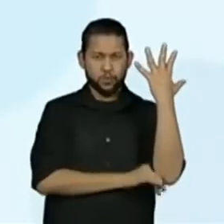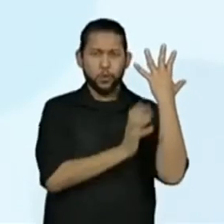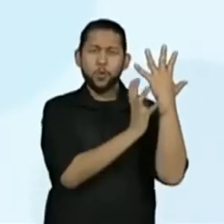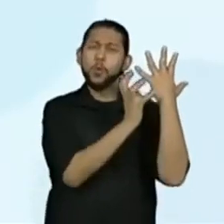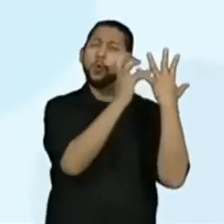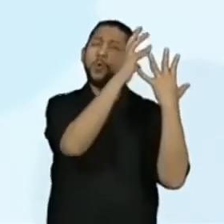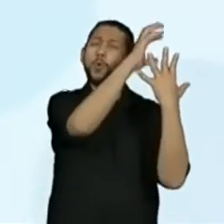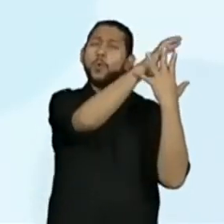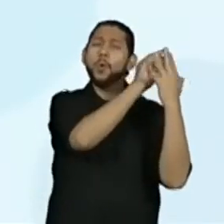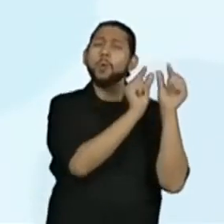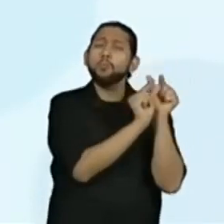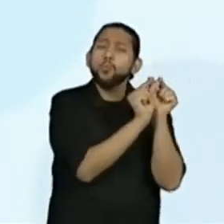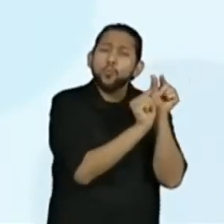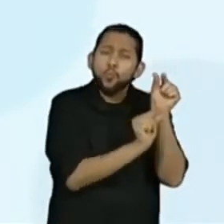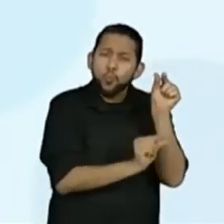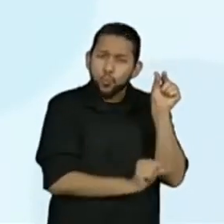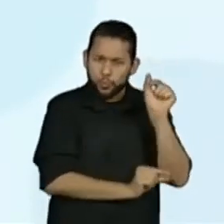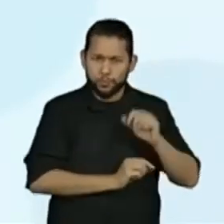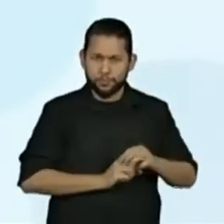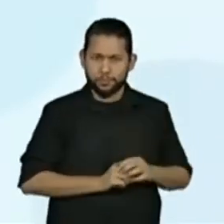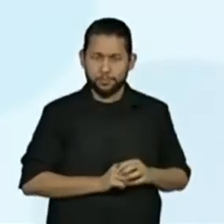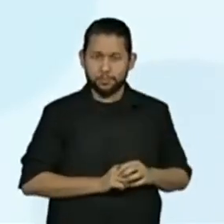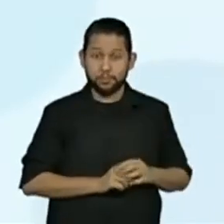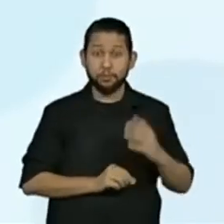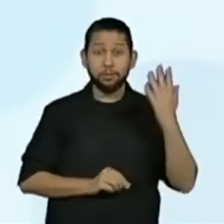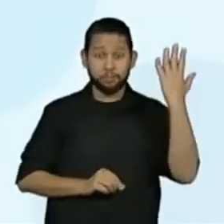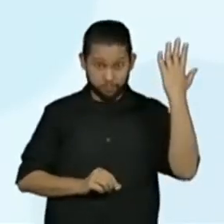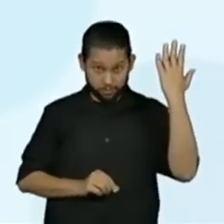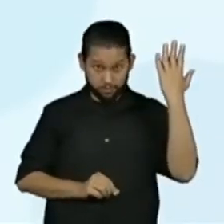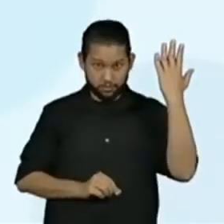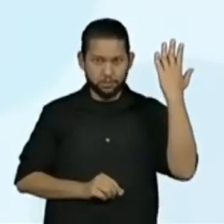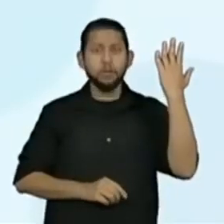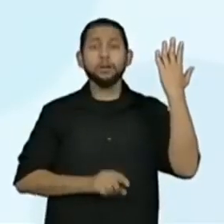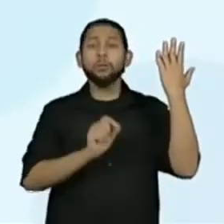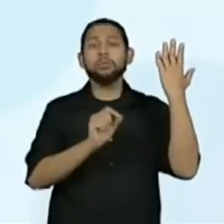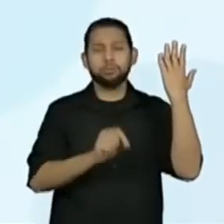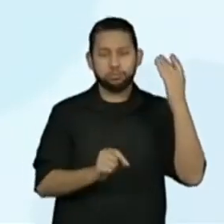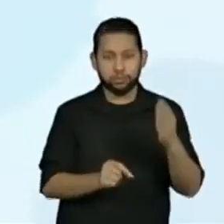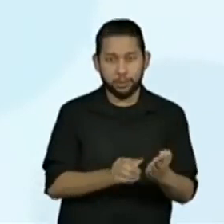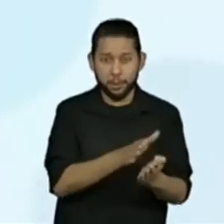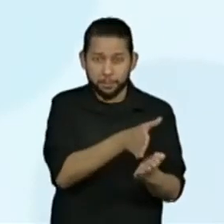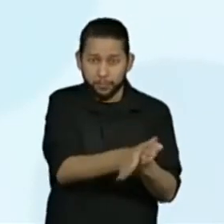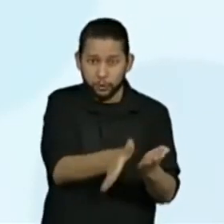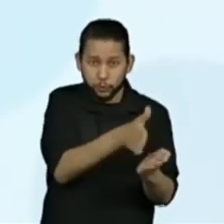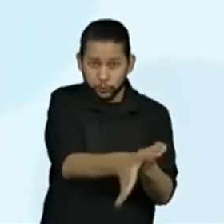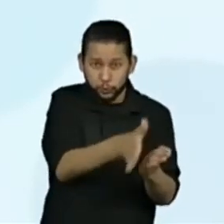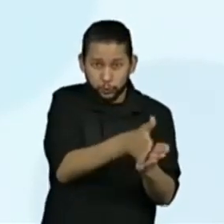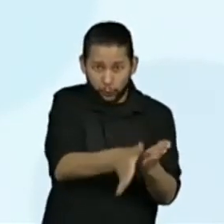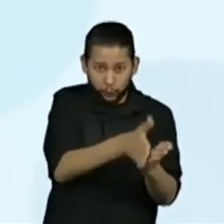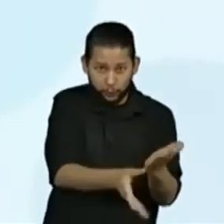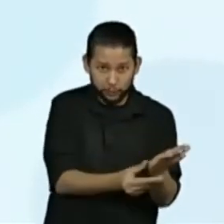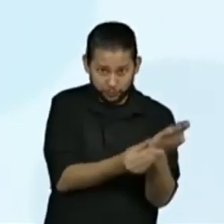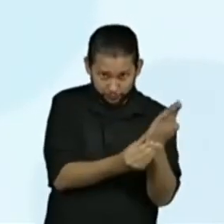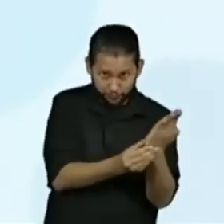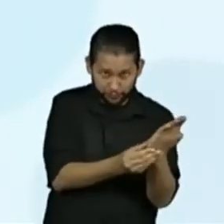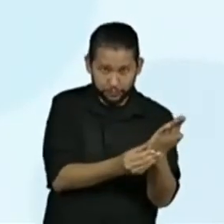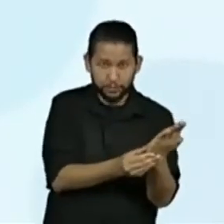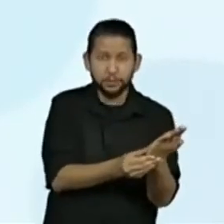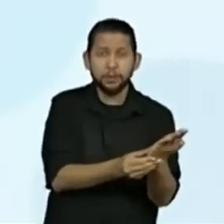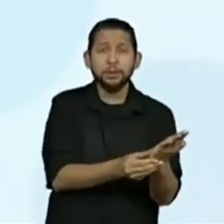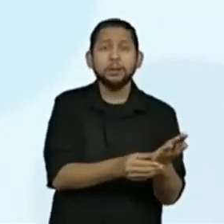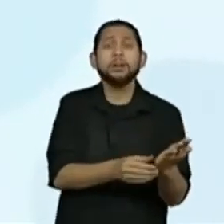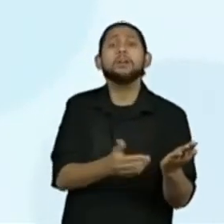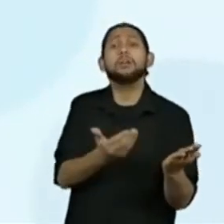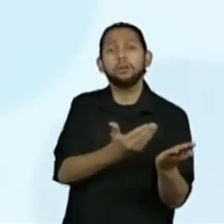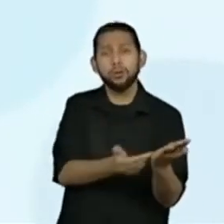fazer esse papel. Assim que ficou completo, um homem pegou o machado e começou a fazer